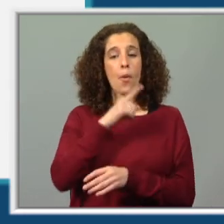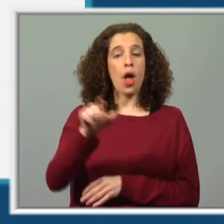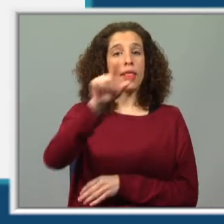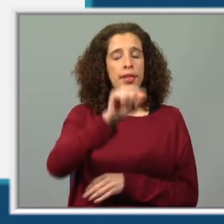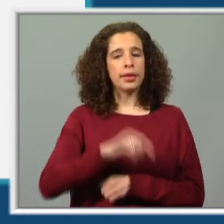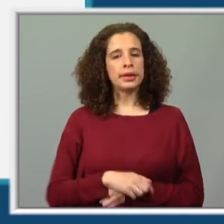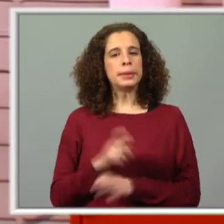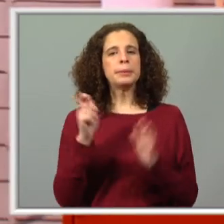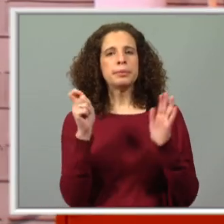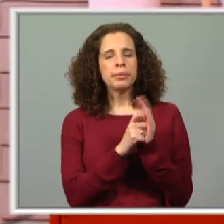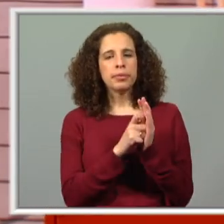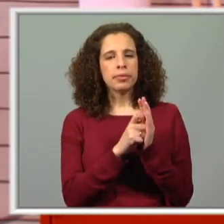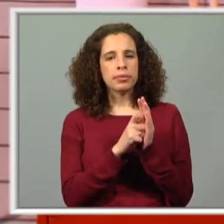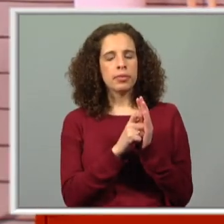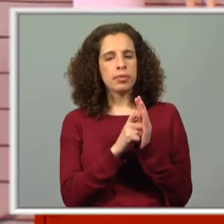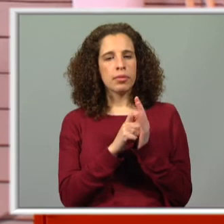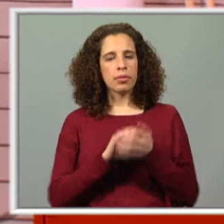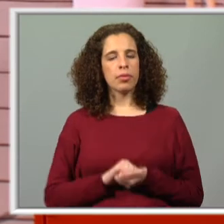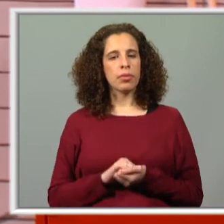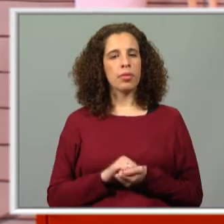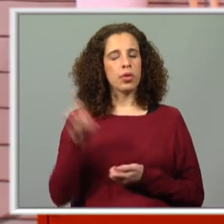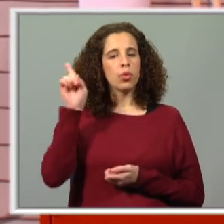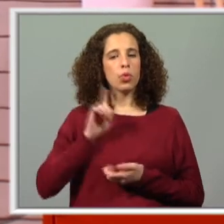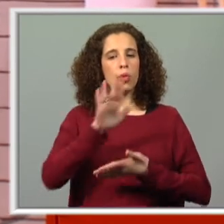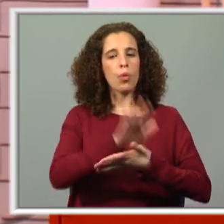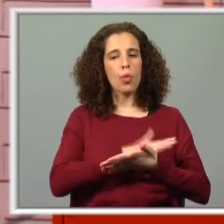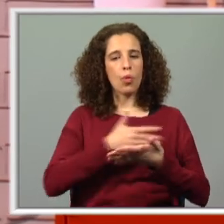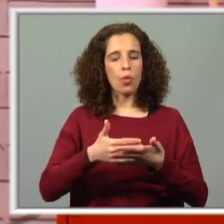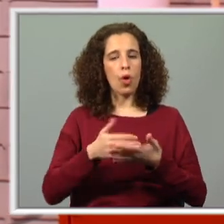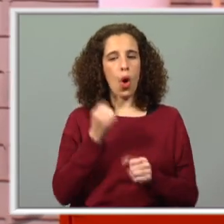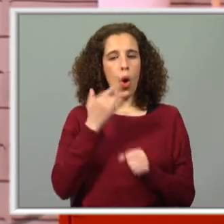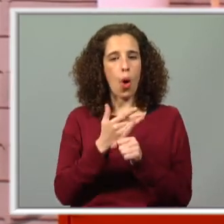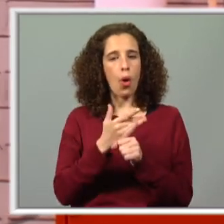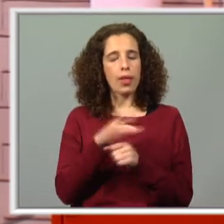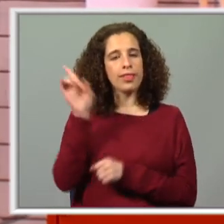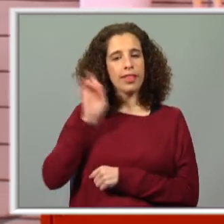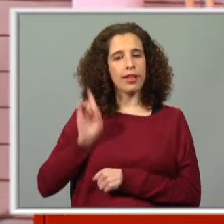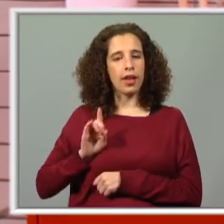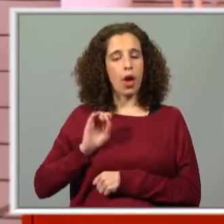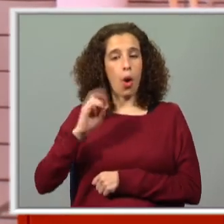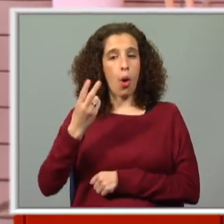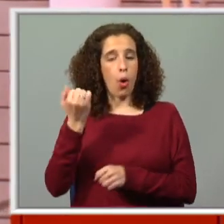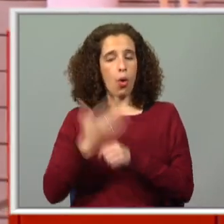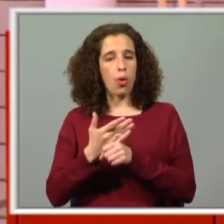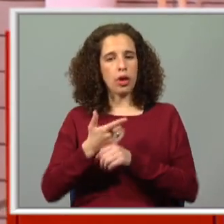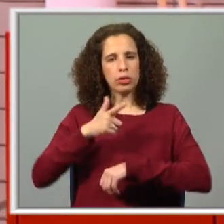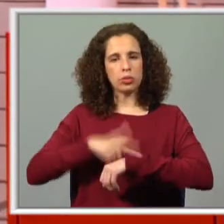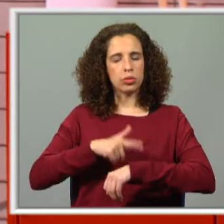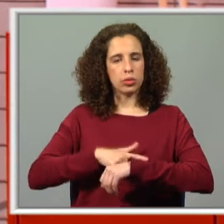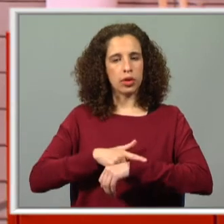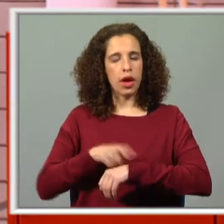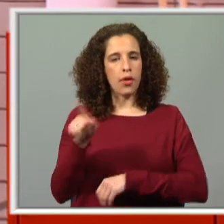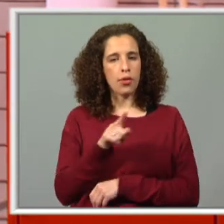também marcar, fazer uma marcação no vosso calendário de outras datas, ou outros momentos que